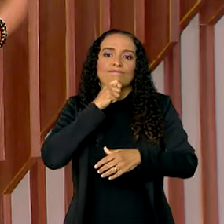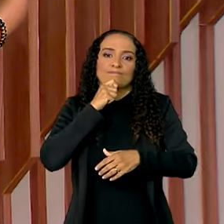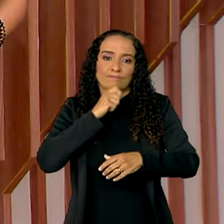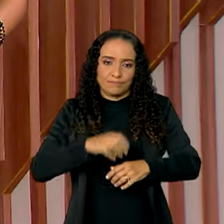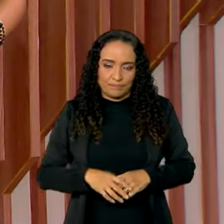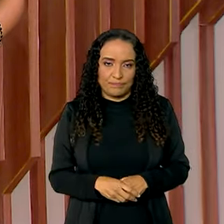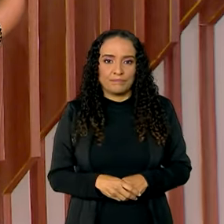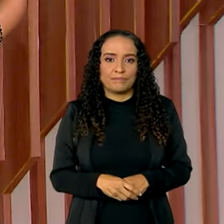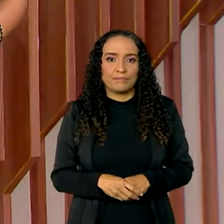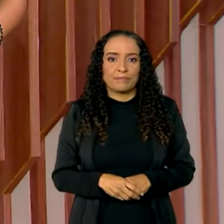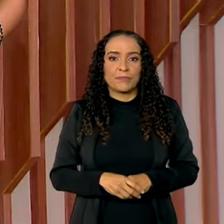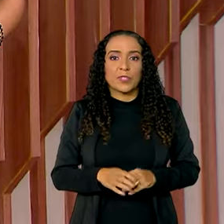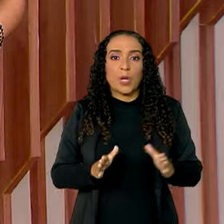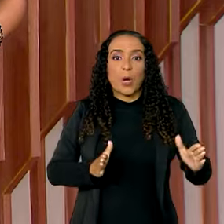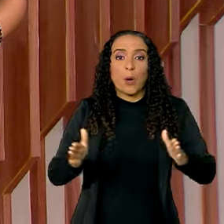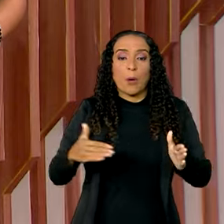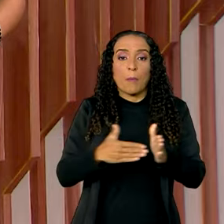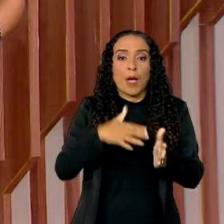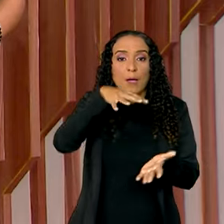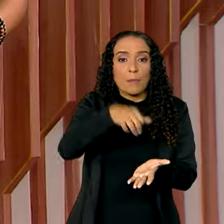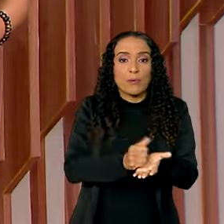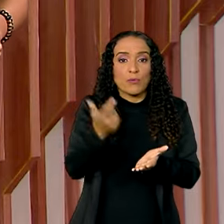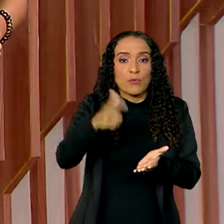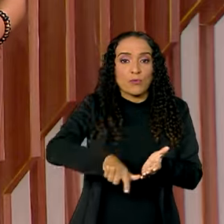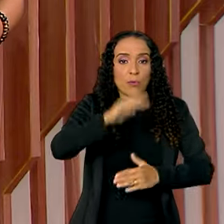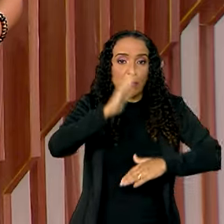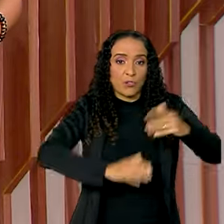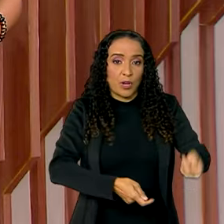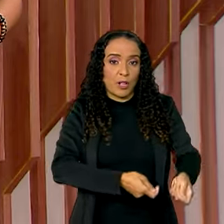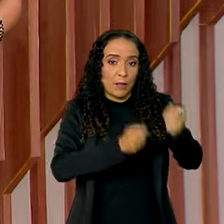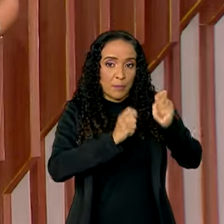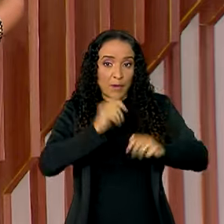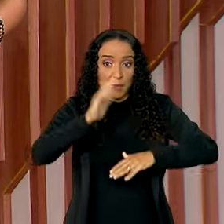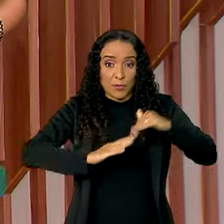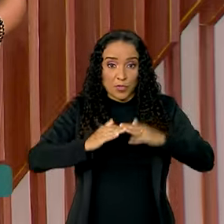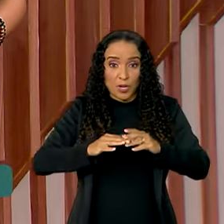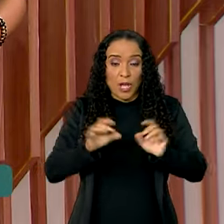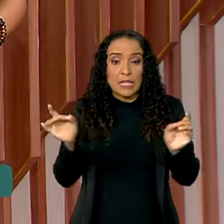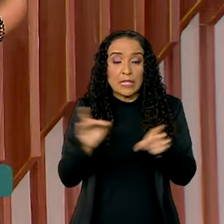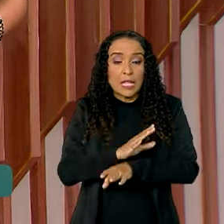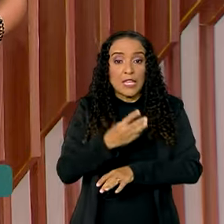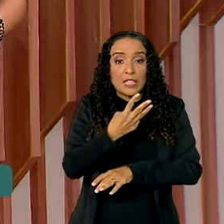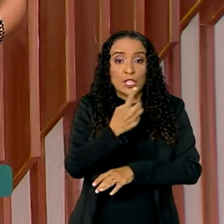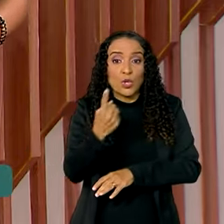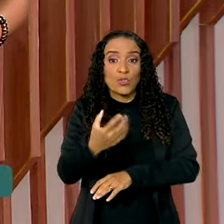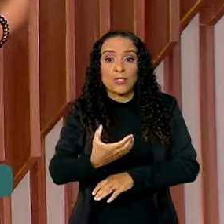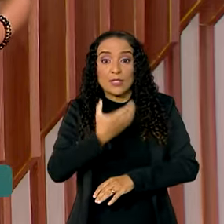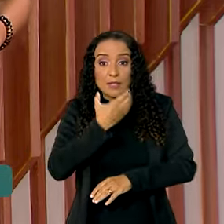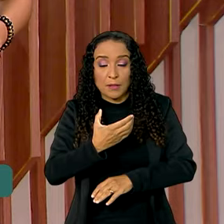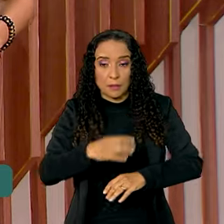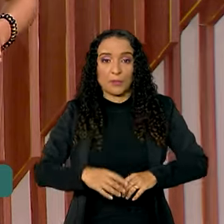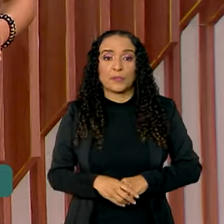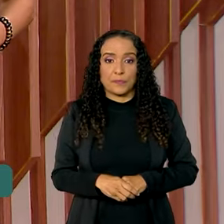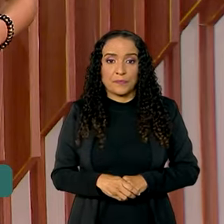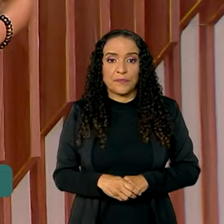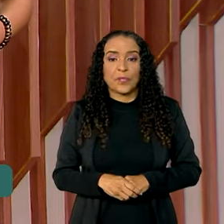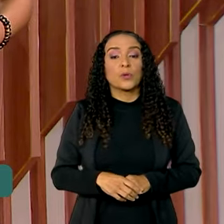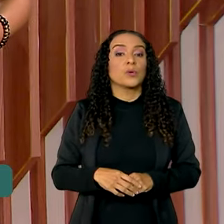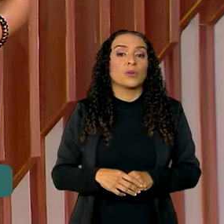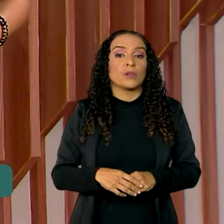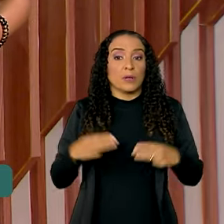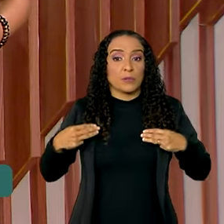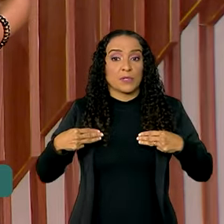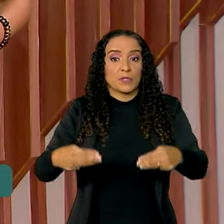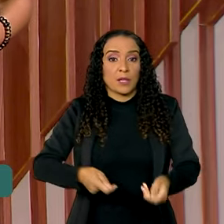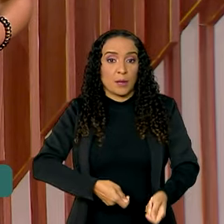O prazo para o recadastramento de pescadores profissionais encerra em 31 de dezembro. E o Ministério